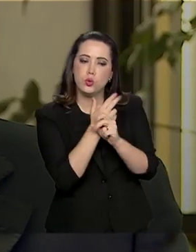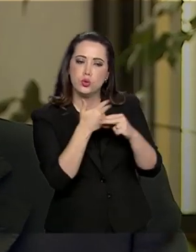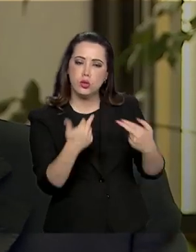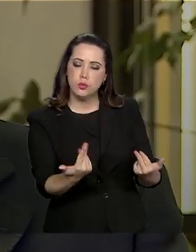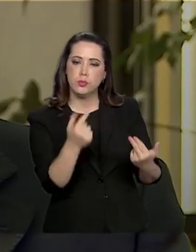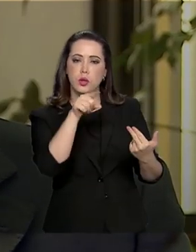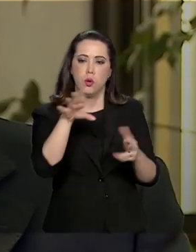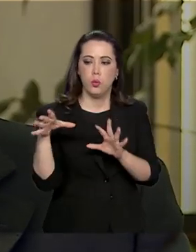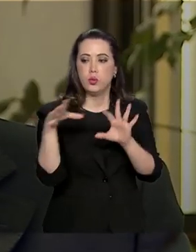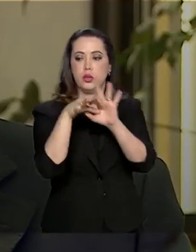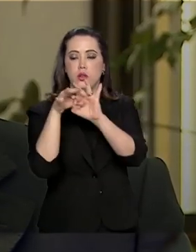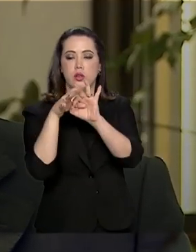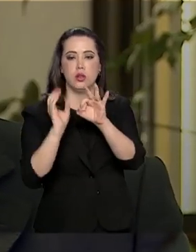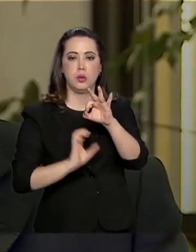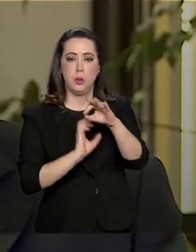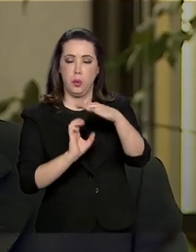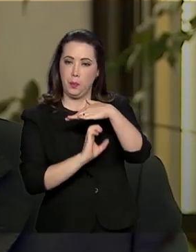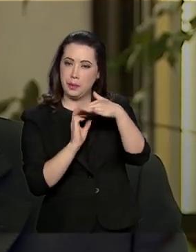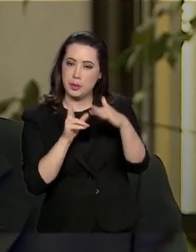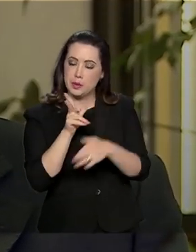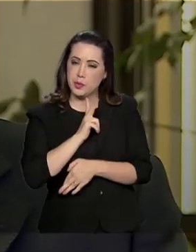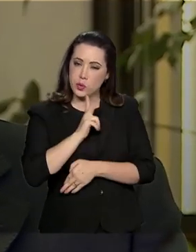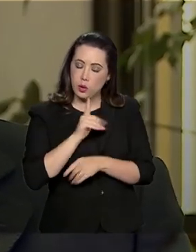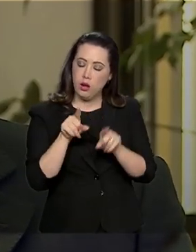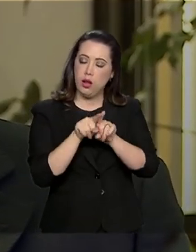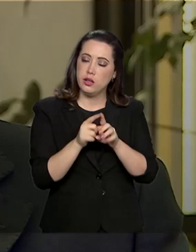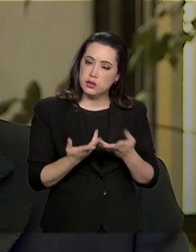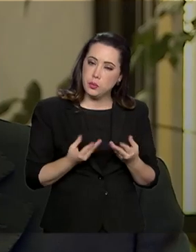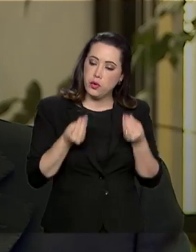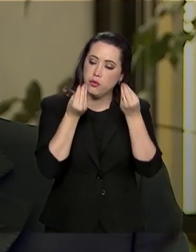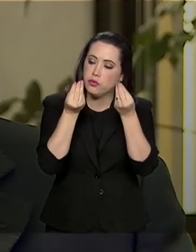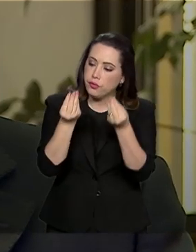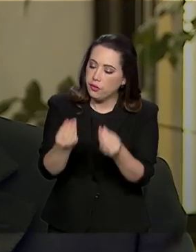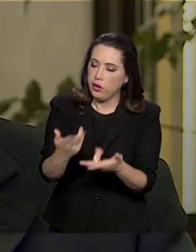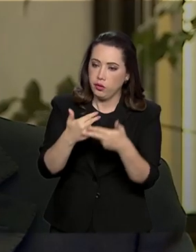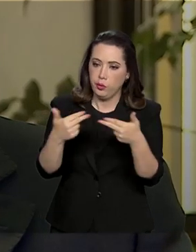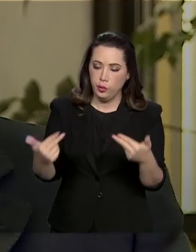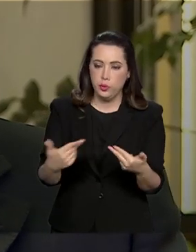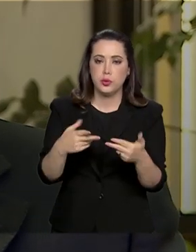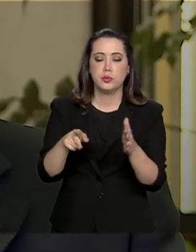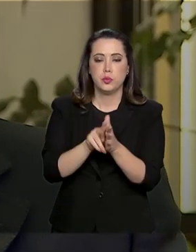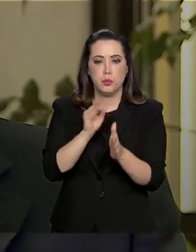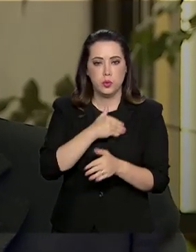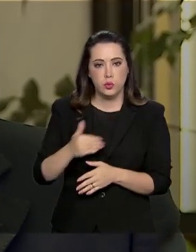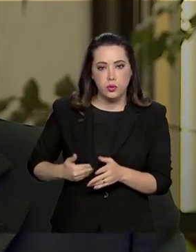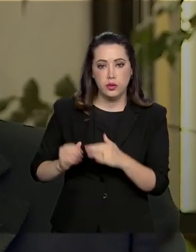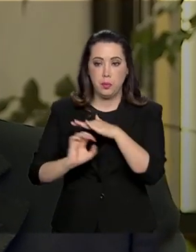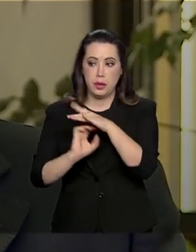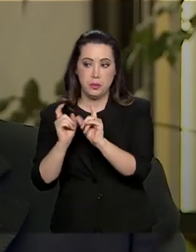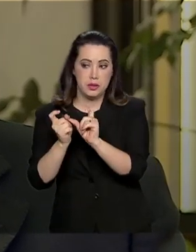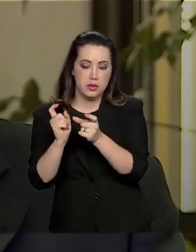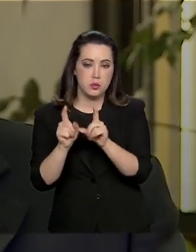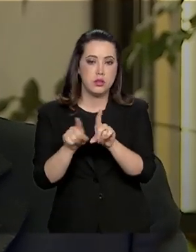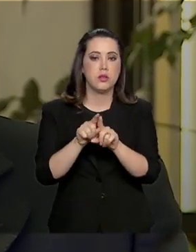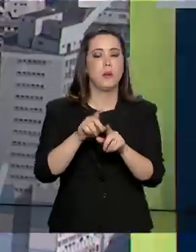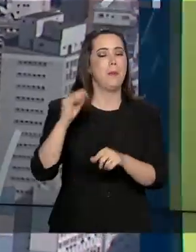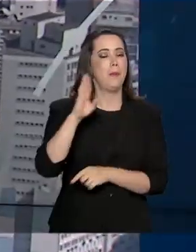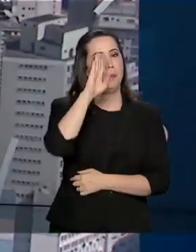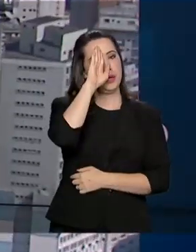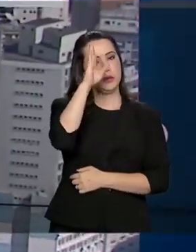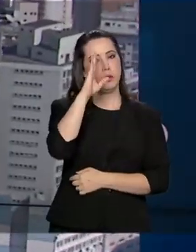por meio de parcerias públicas e privadas, as concessões que têm que ser feitas e, principalmente, a reforma tributária.